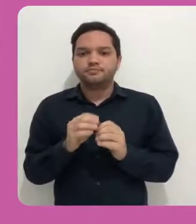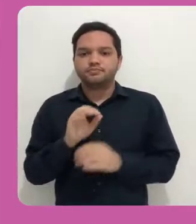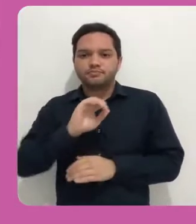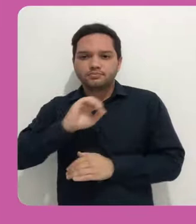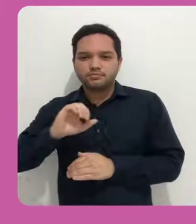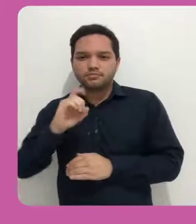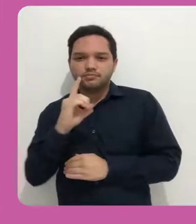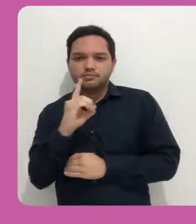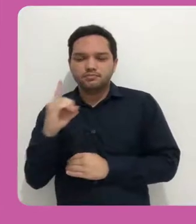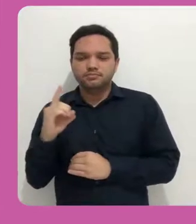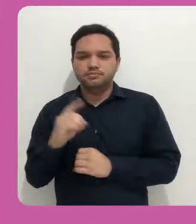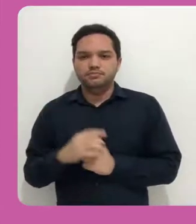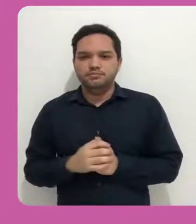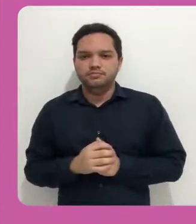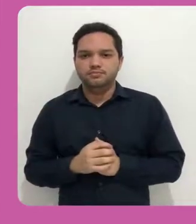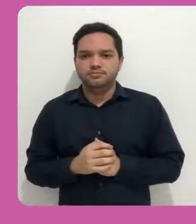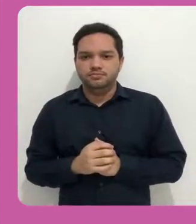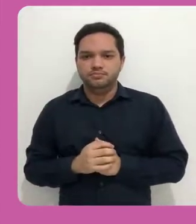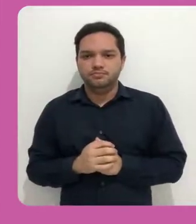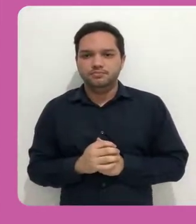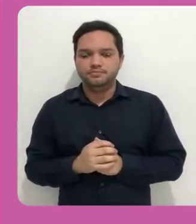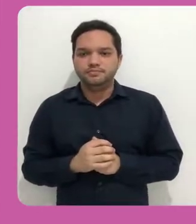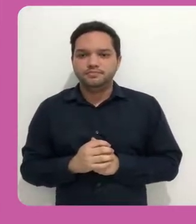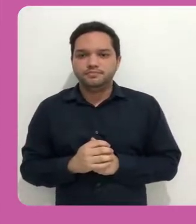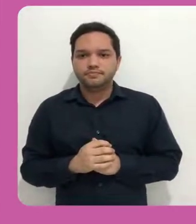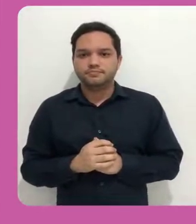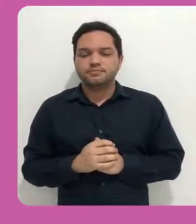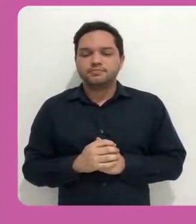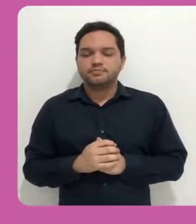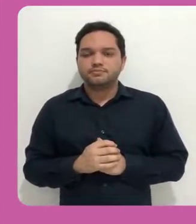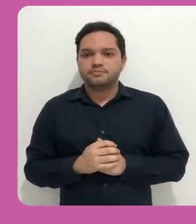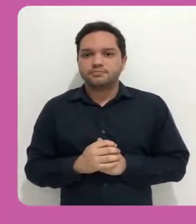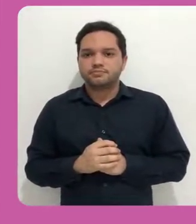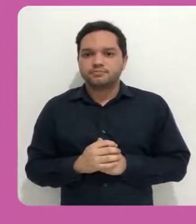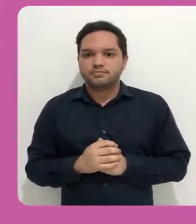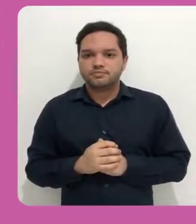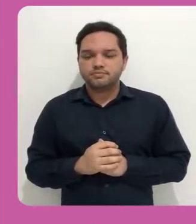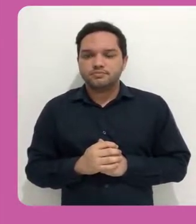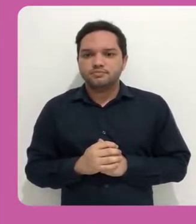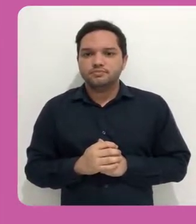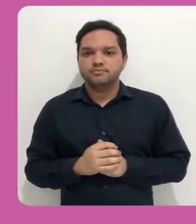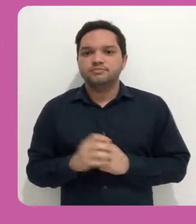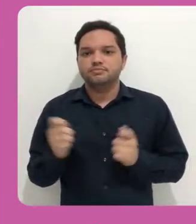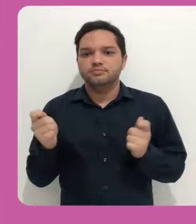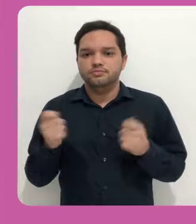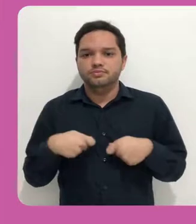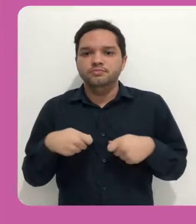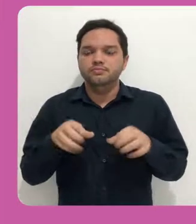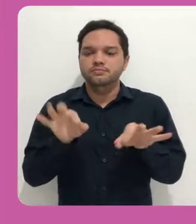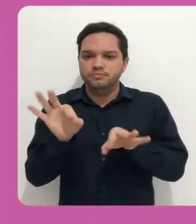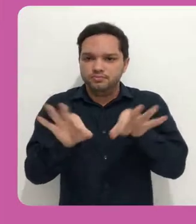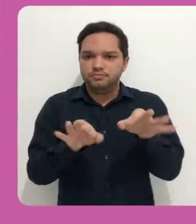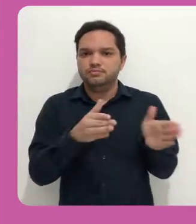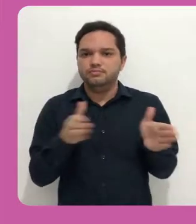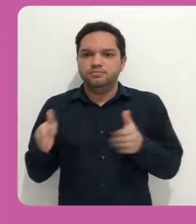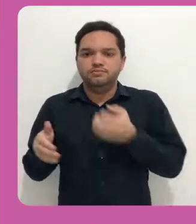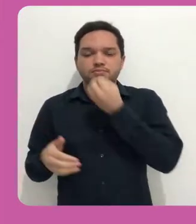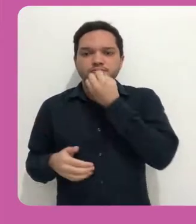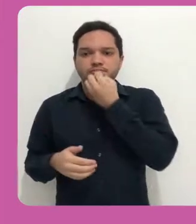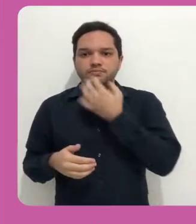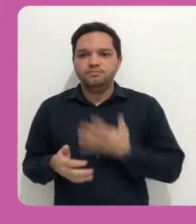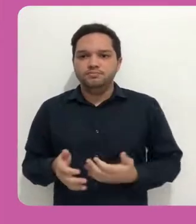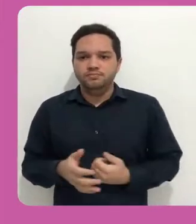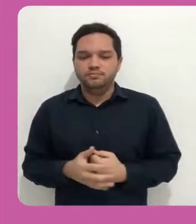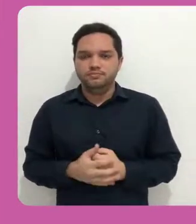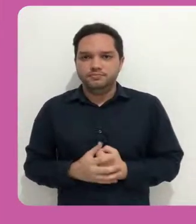move ele para a direita e move esse para a direita. Já deu uma bela organizada no seu espaço. Claro que aqui